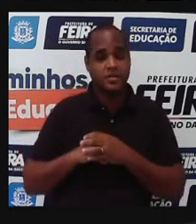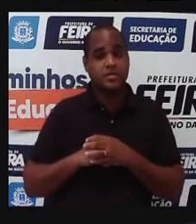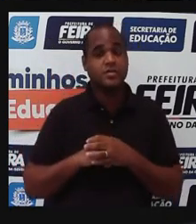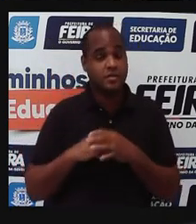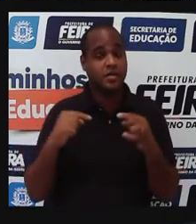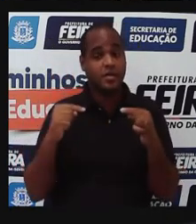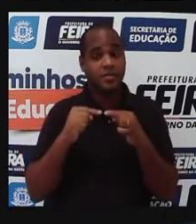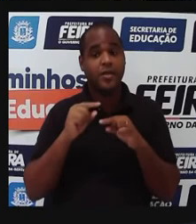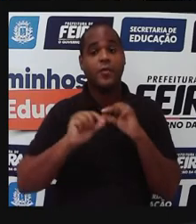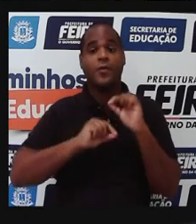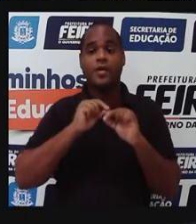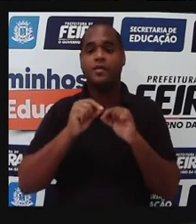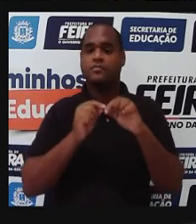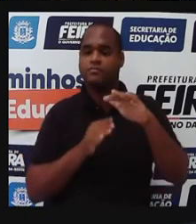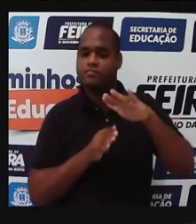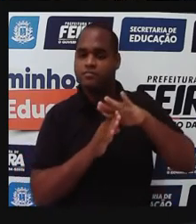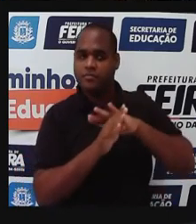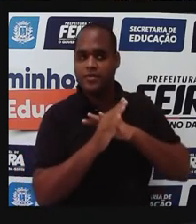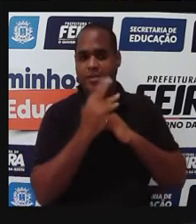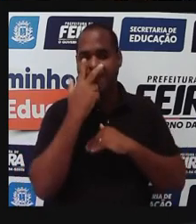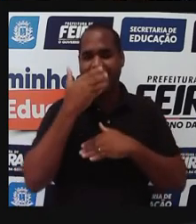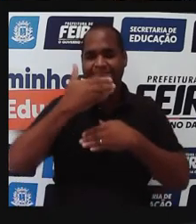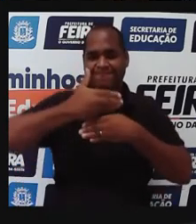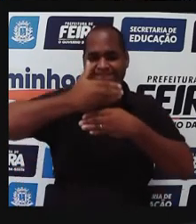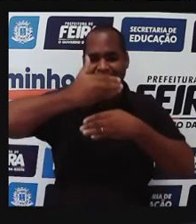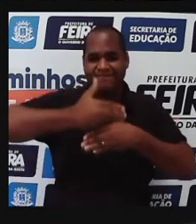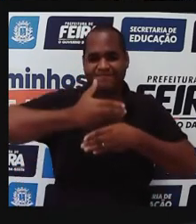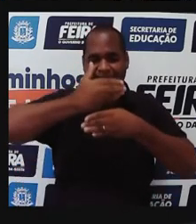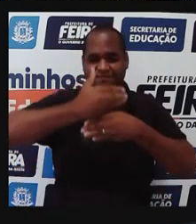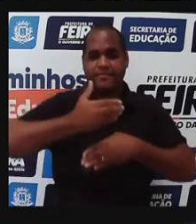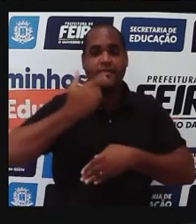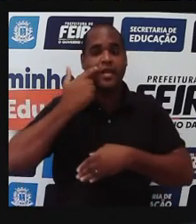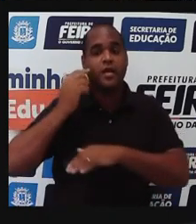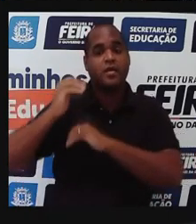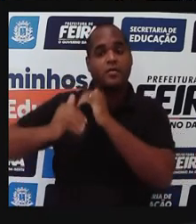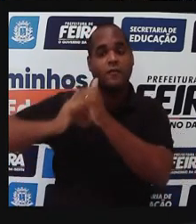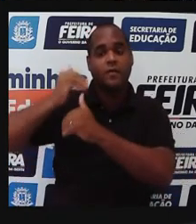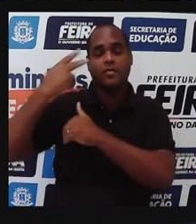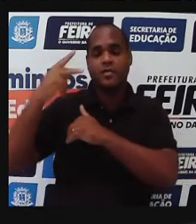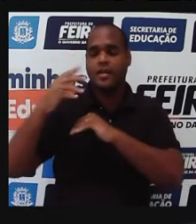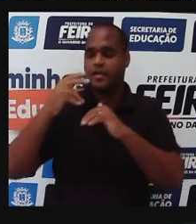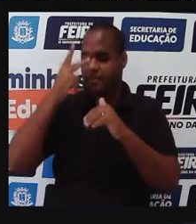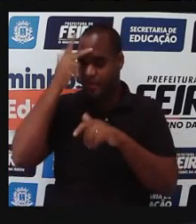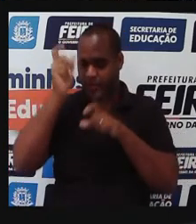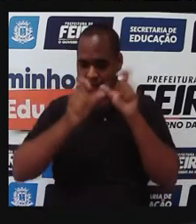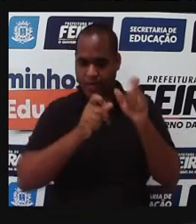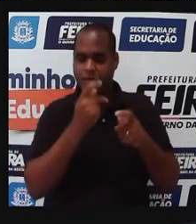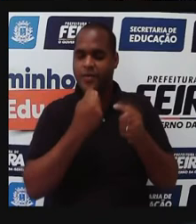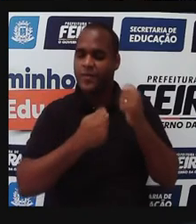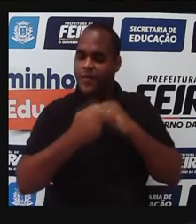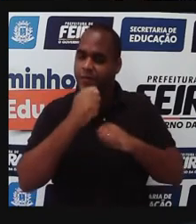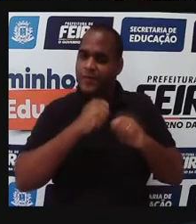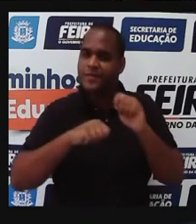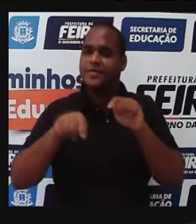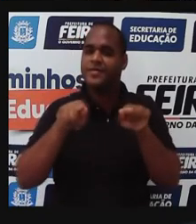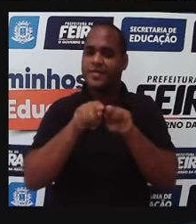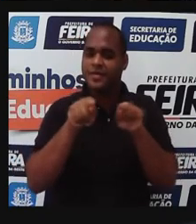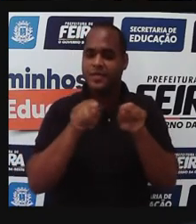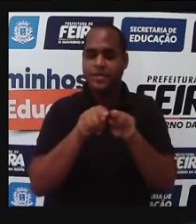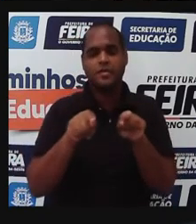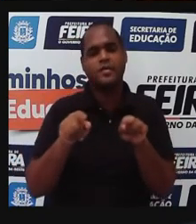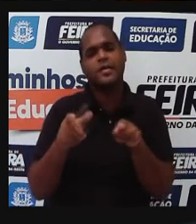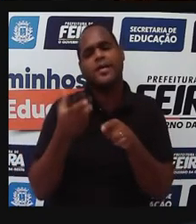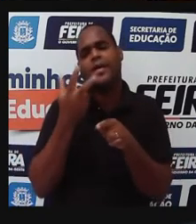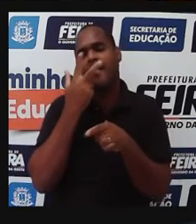tudo configura uma entrave, ou seja, uma barreira para o desenvolvimento humano e econômico das nações. Então,